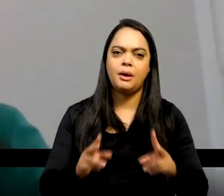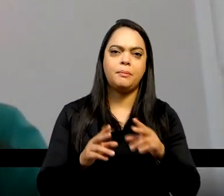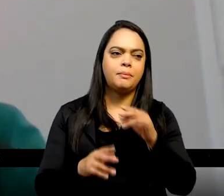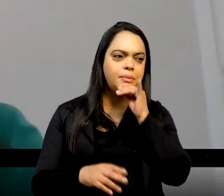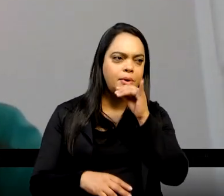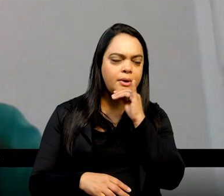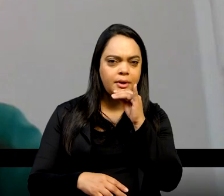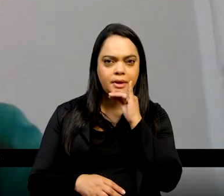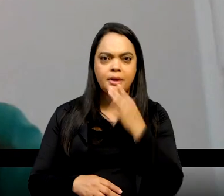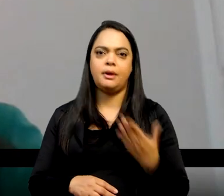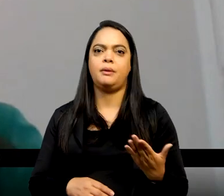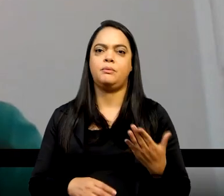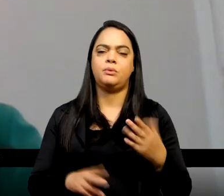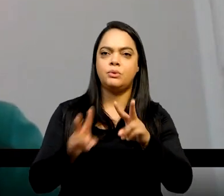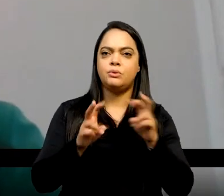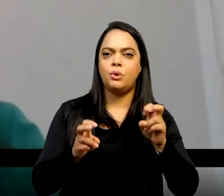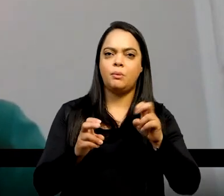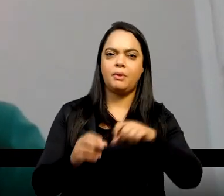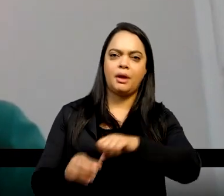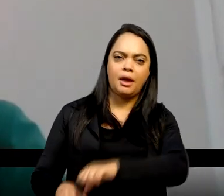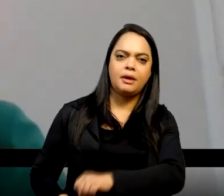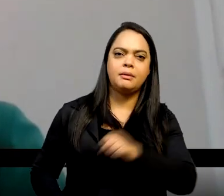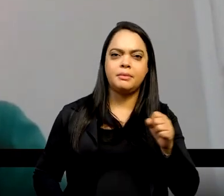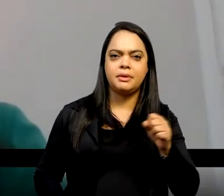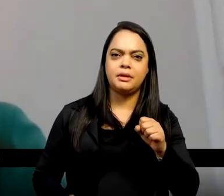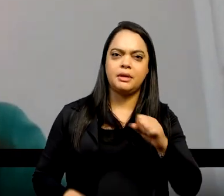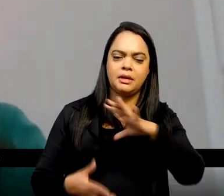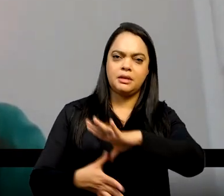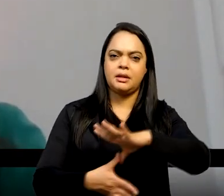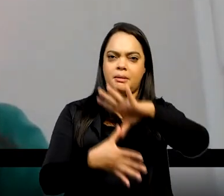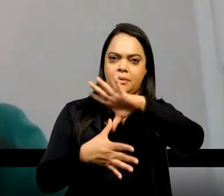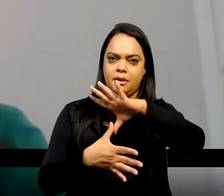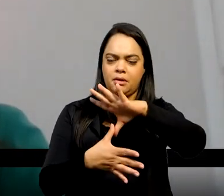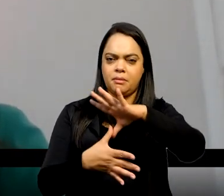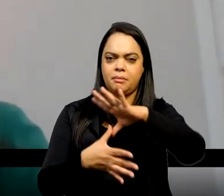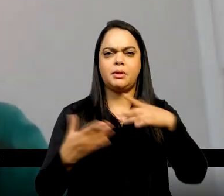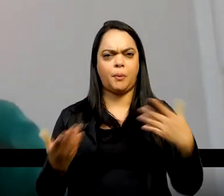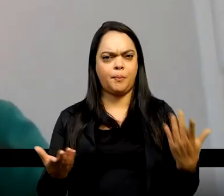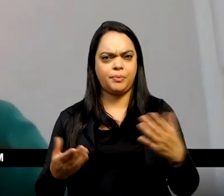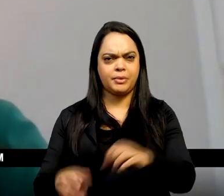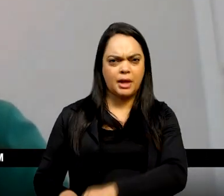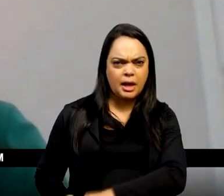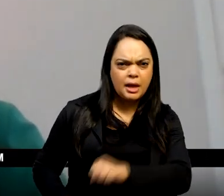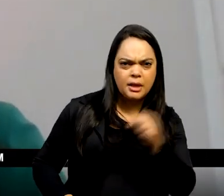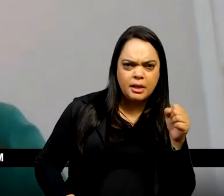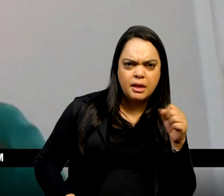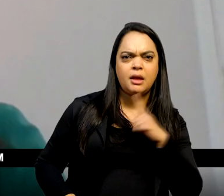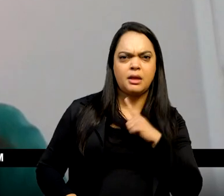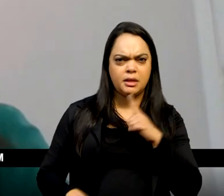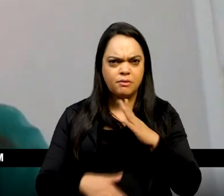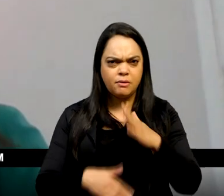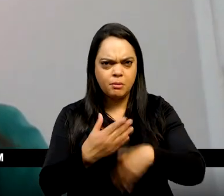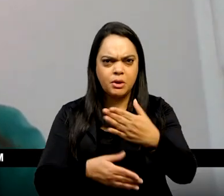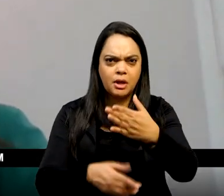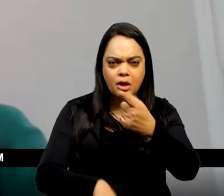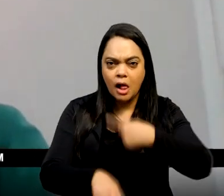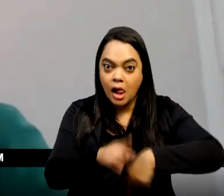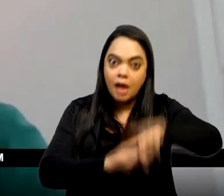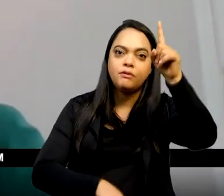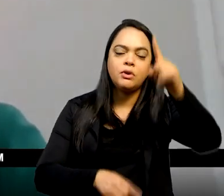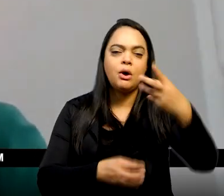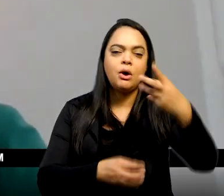América. A seu ver, a independência foi um processo revolucionário, como que a gente